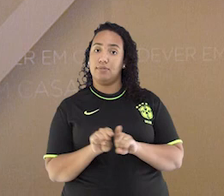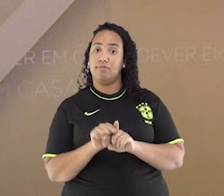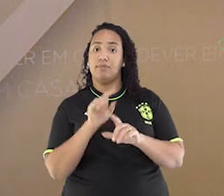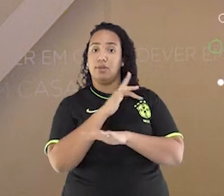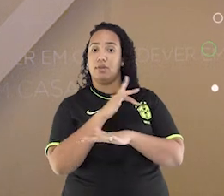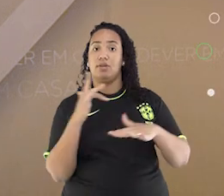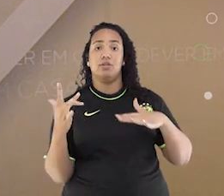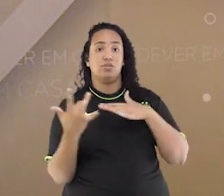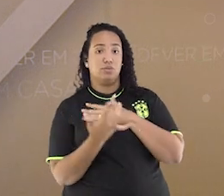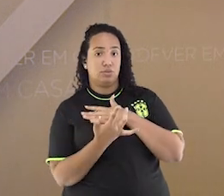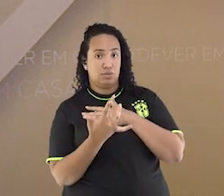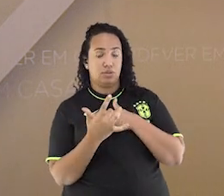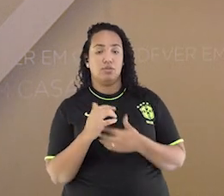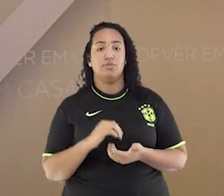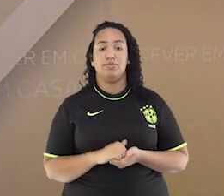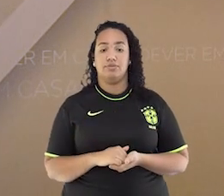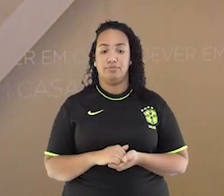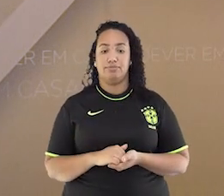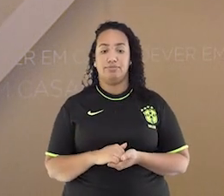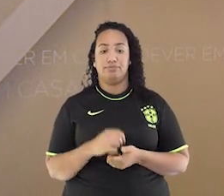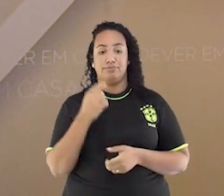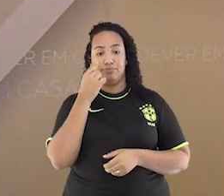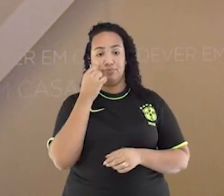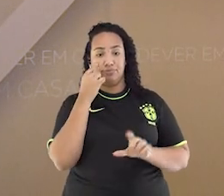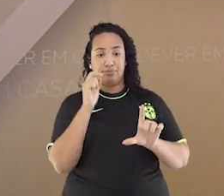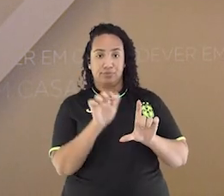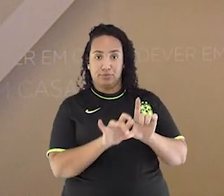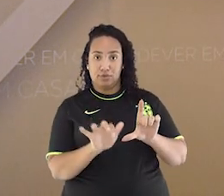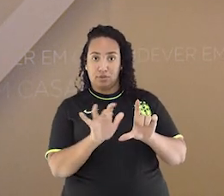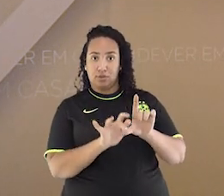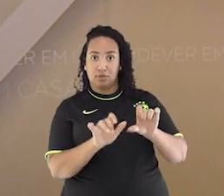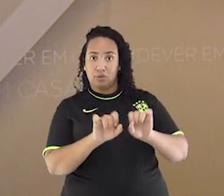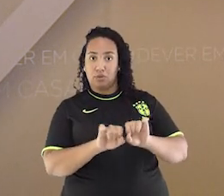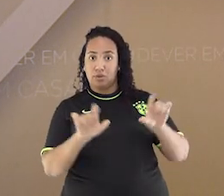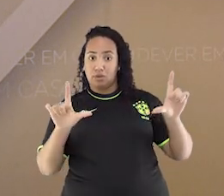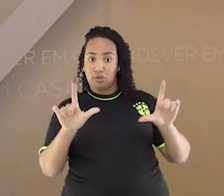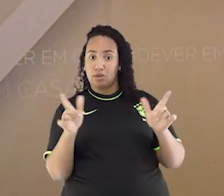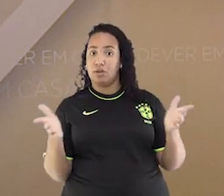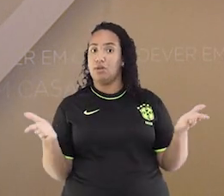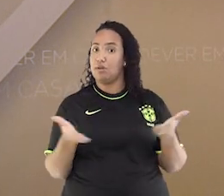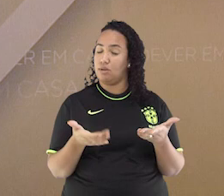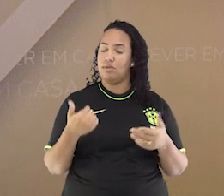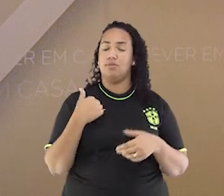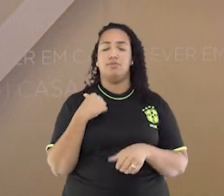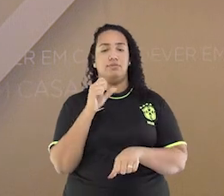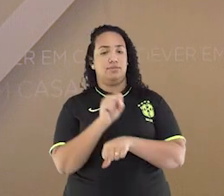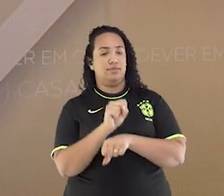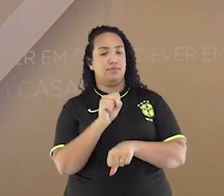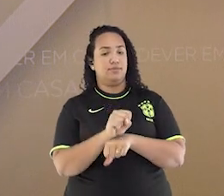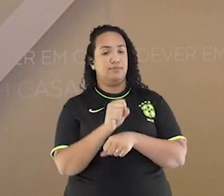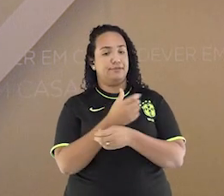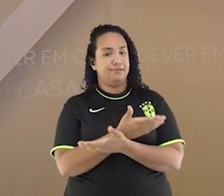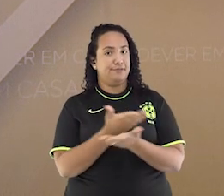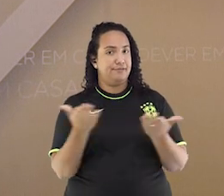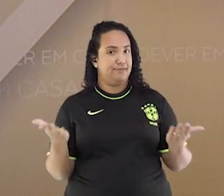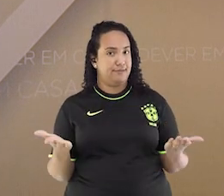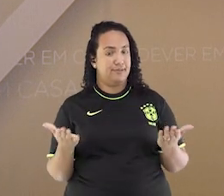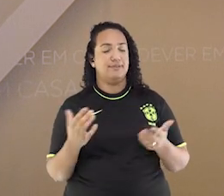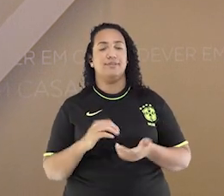redes sociais. Só conferir o QR Code aí na sua tela e eu fico esperando por vocês.